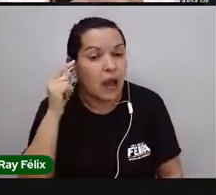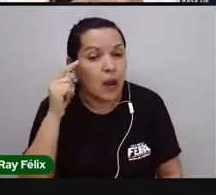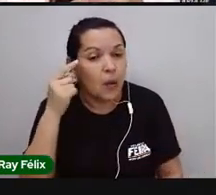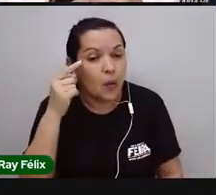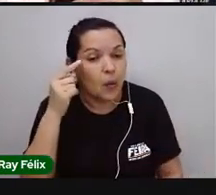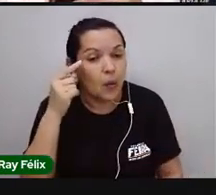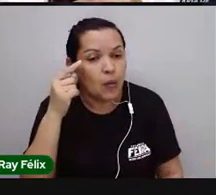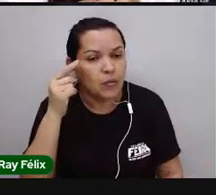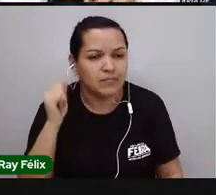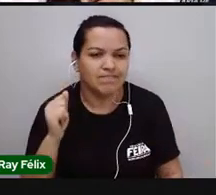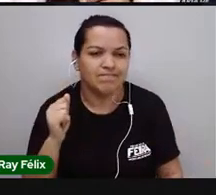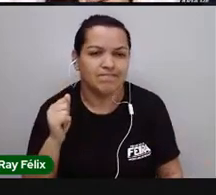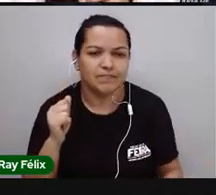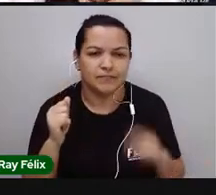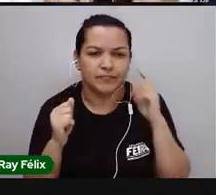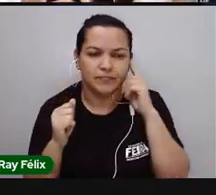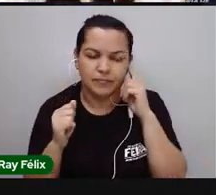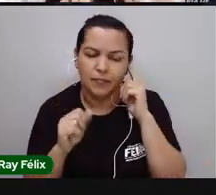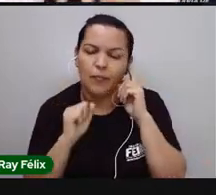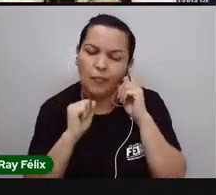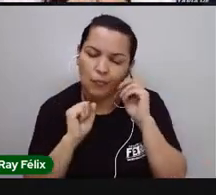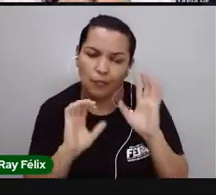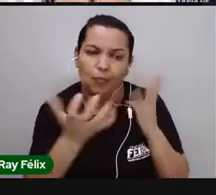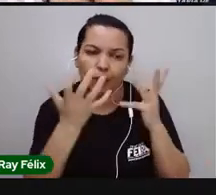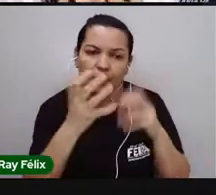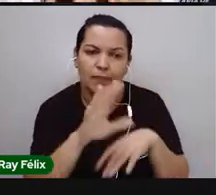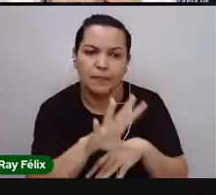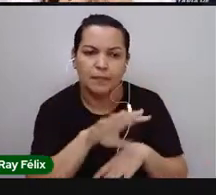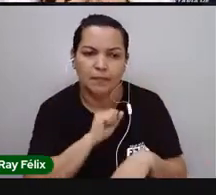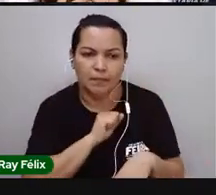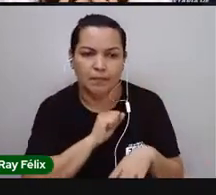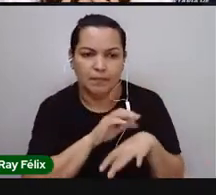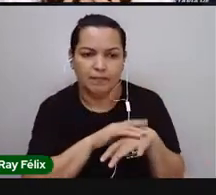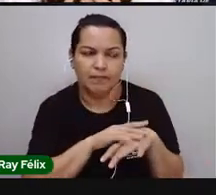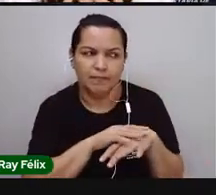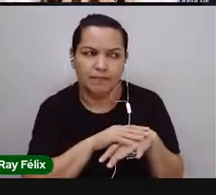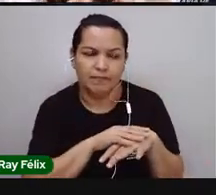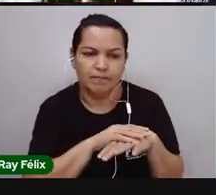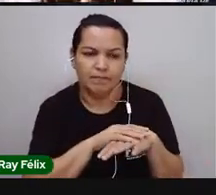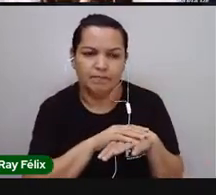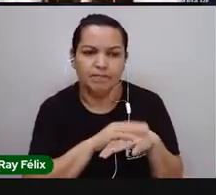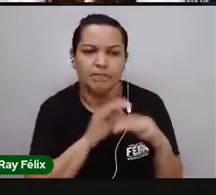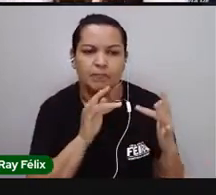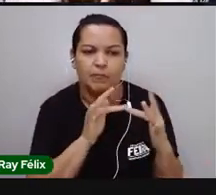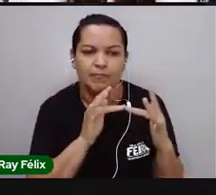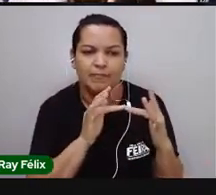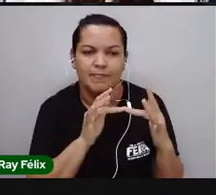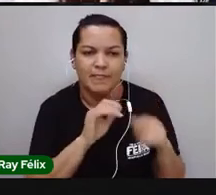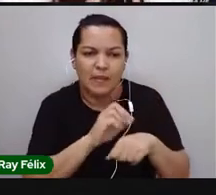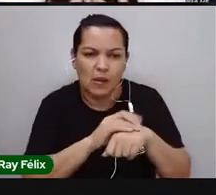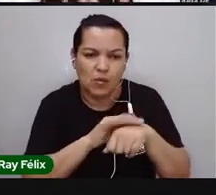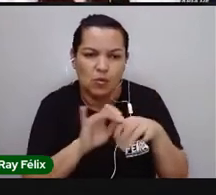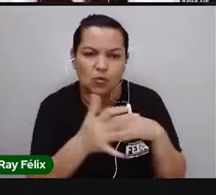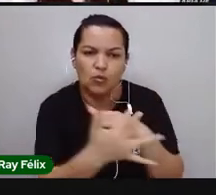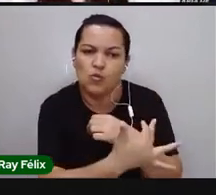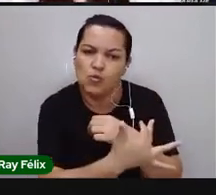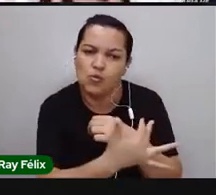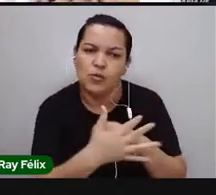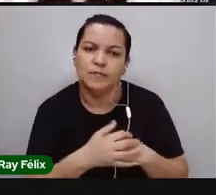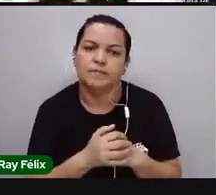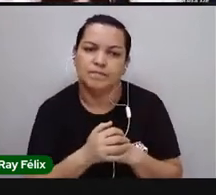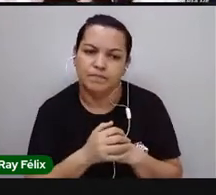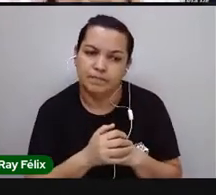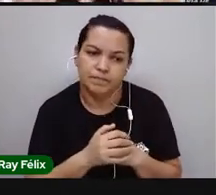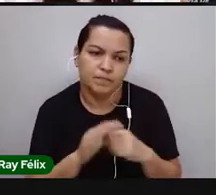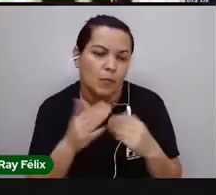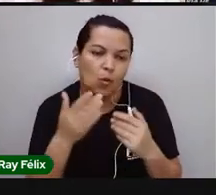o meu olho, o que que pode acontecer? Eu posso estar me contaminando com o vírus da Covid-19,